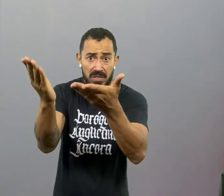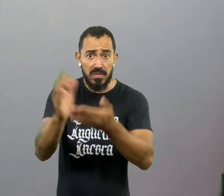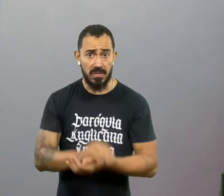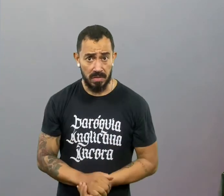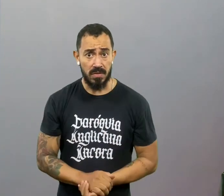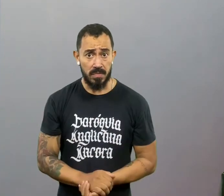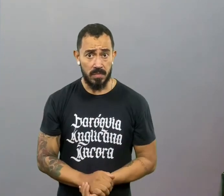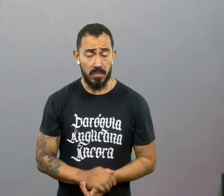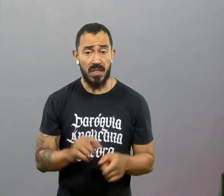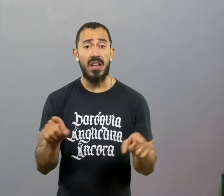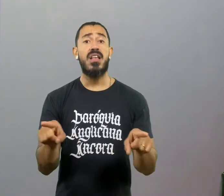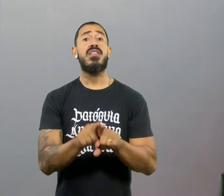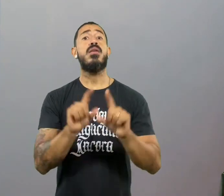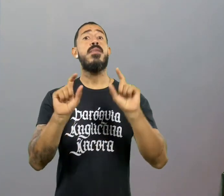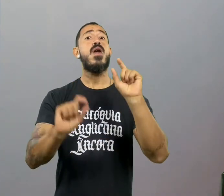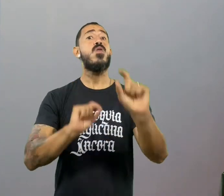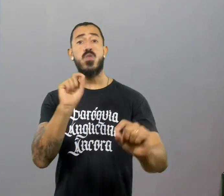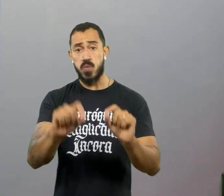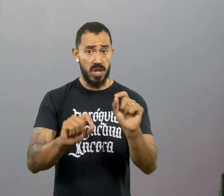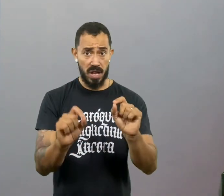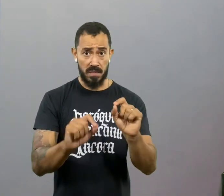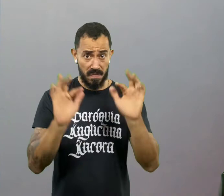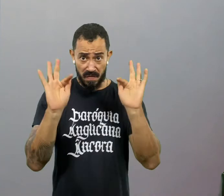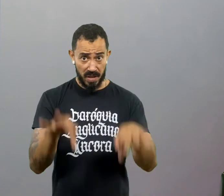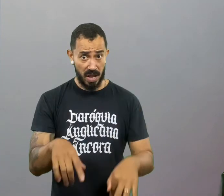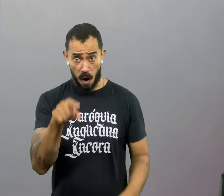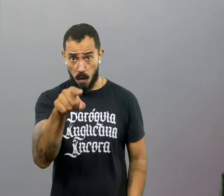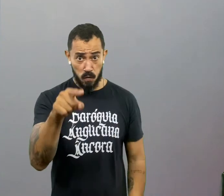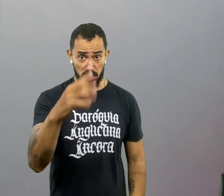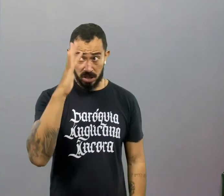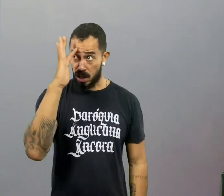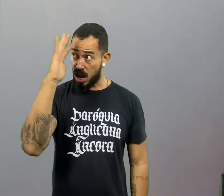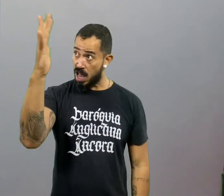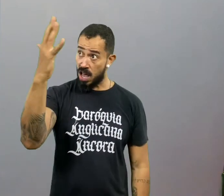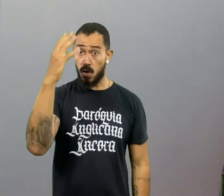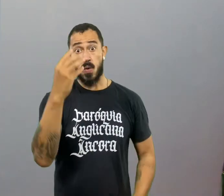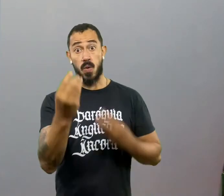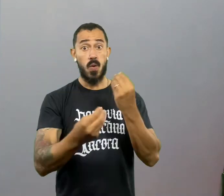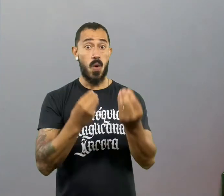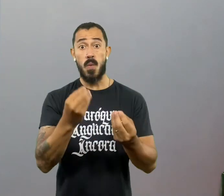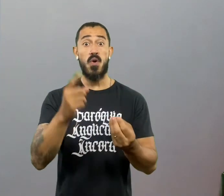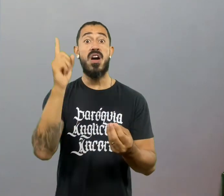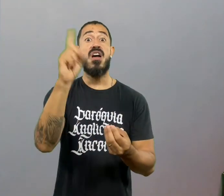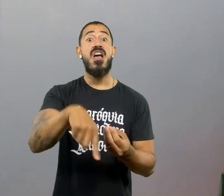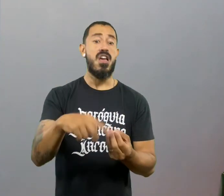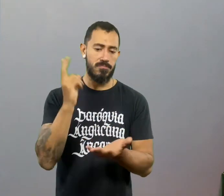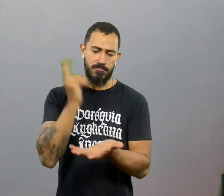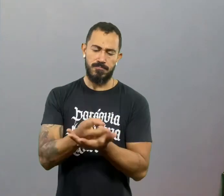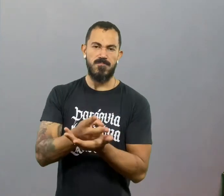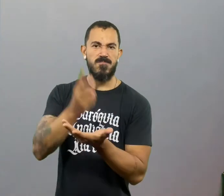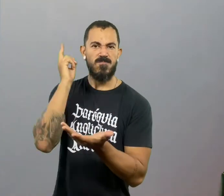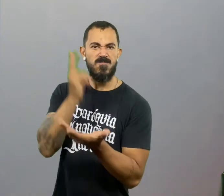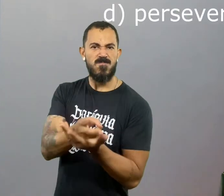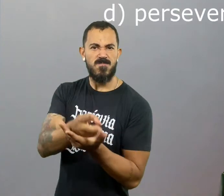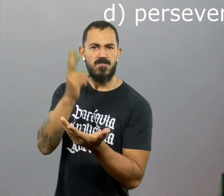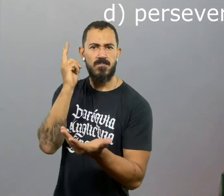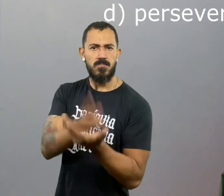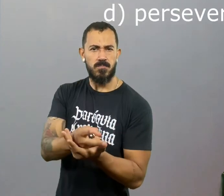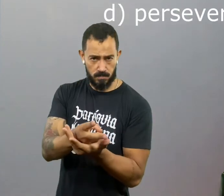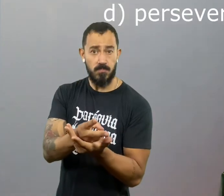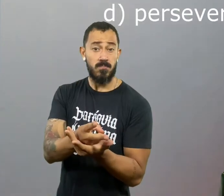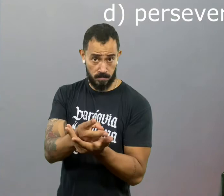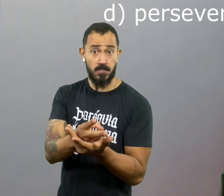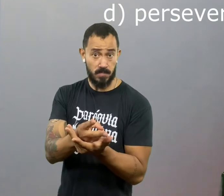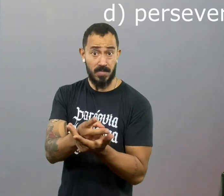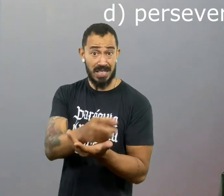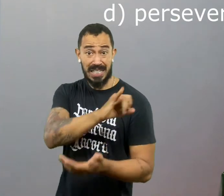E por fim, para que você tome sábias decisões, você tem que levar em consideração o custo disso, que é o custo da perseverança. Agora, a vez que